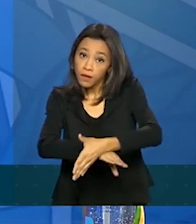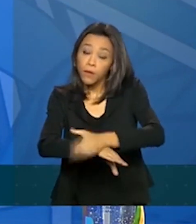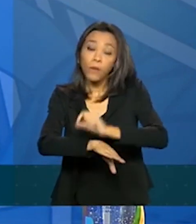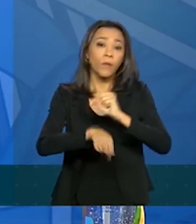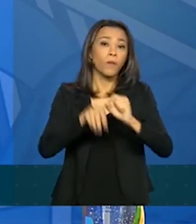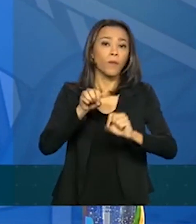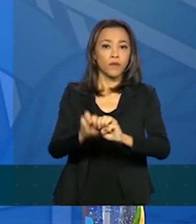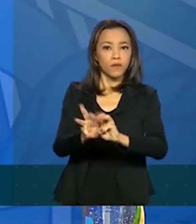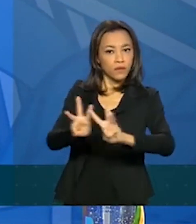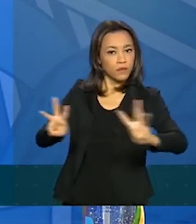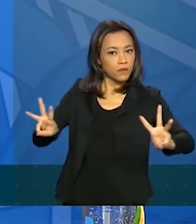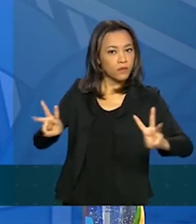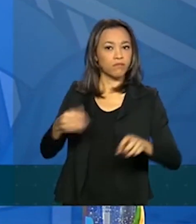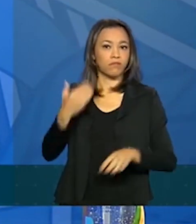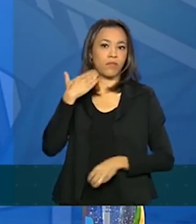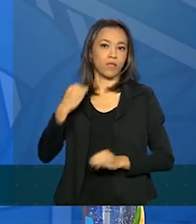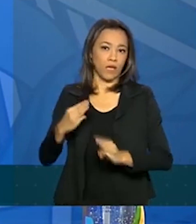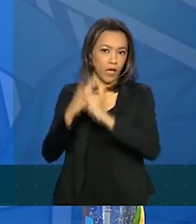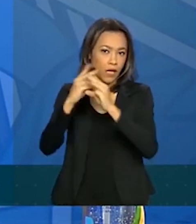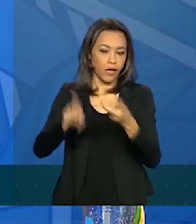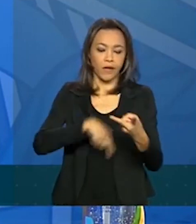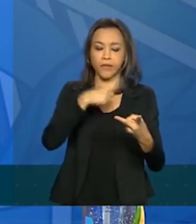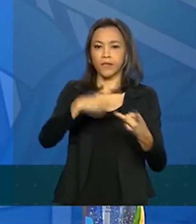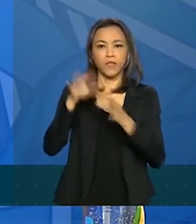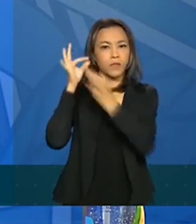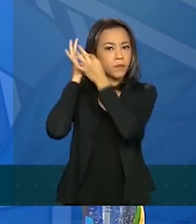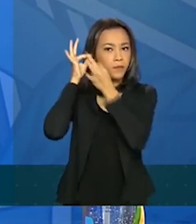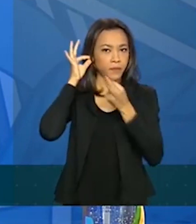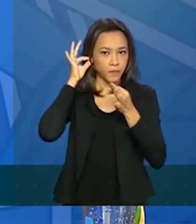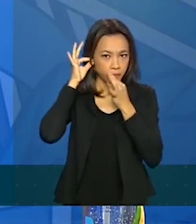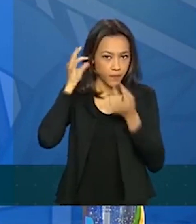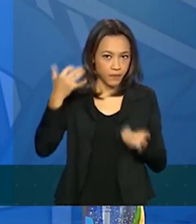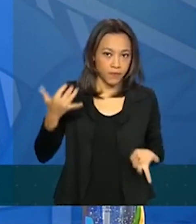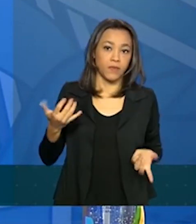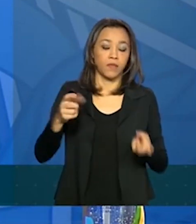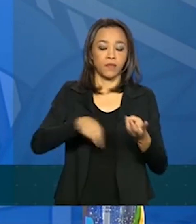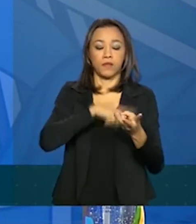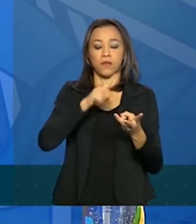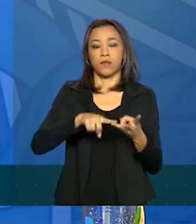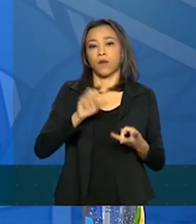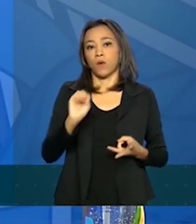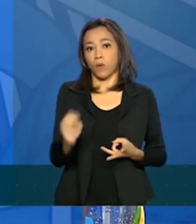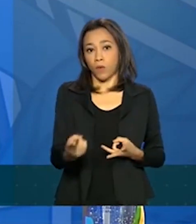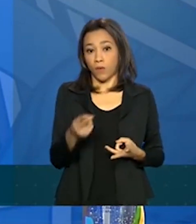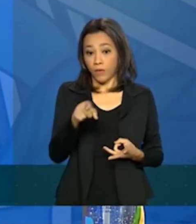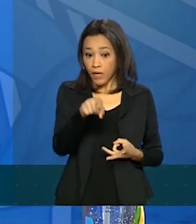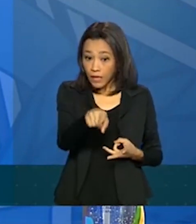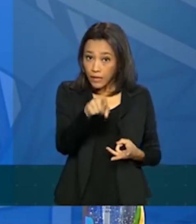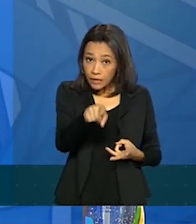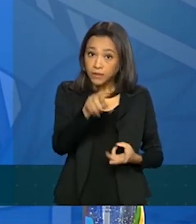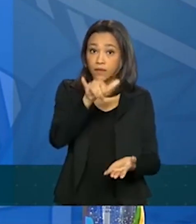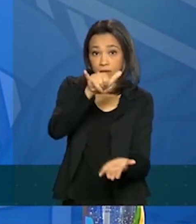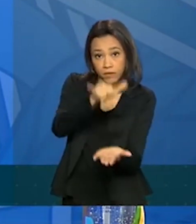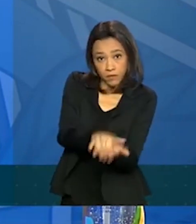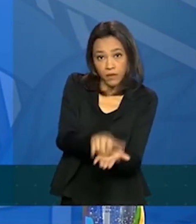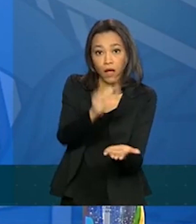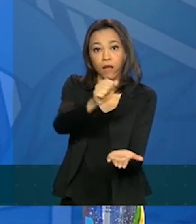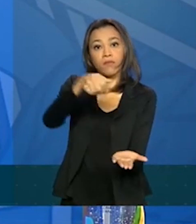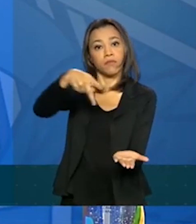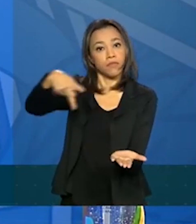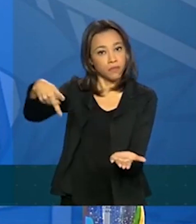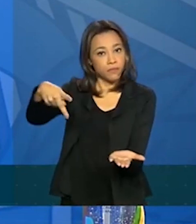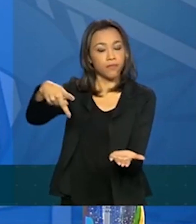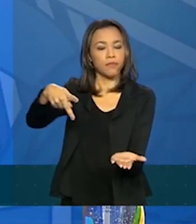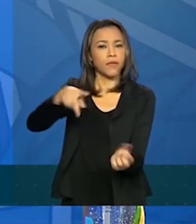Caixa, quer da central telefônica, ou através dessa simplificação desse aplicativo. Esse aplicativo